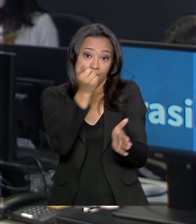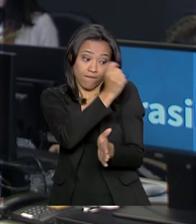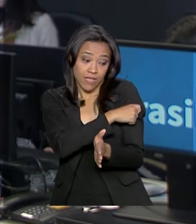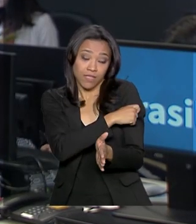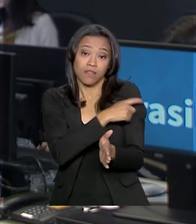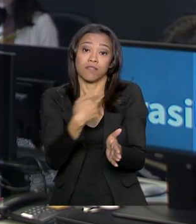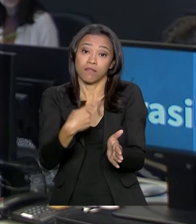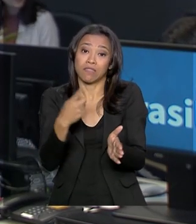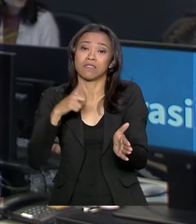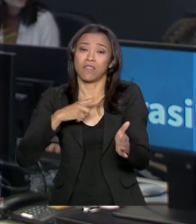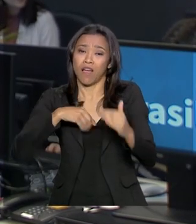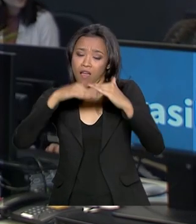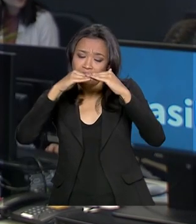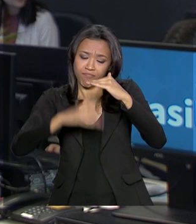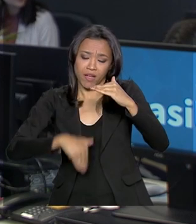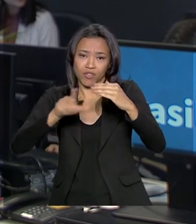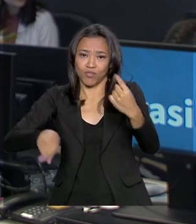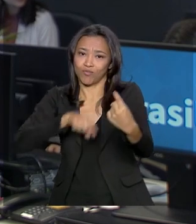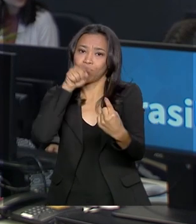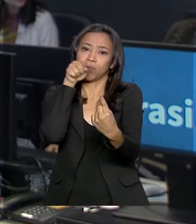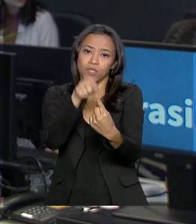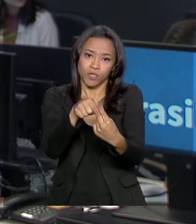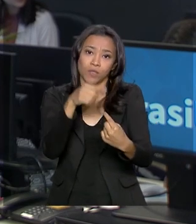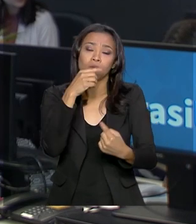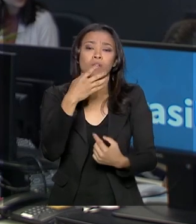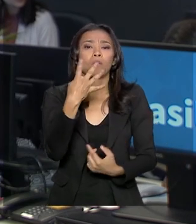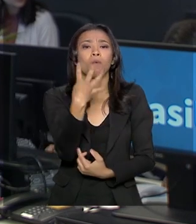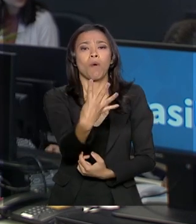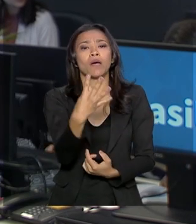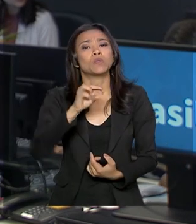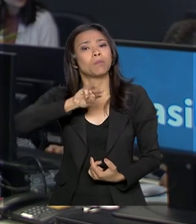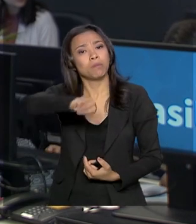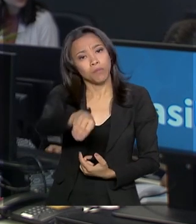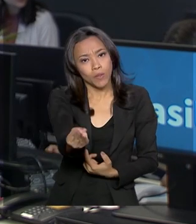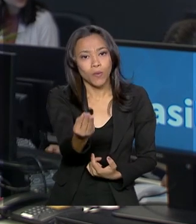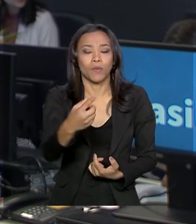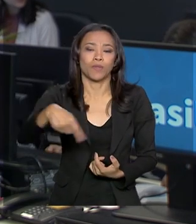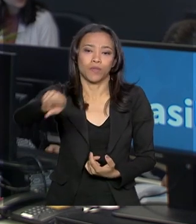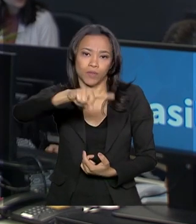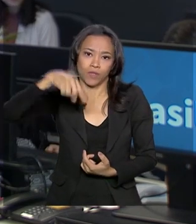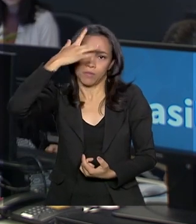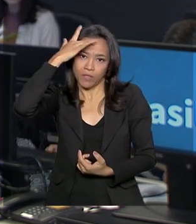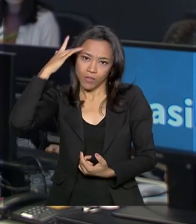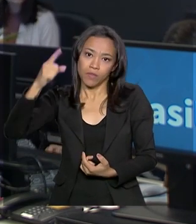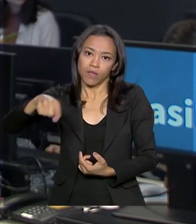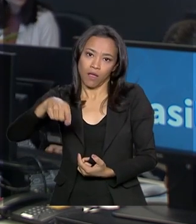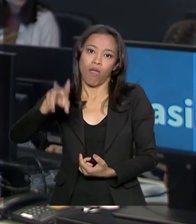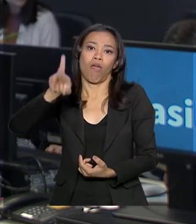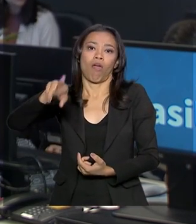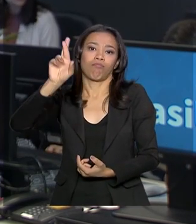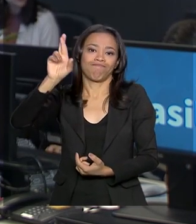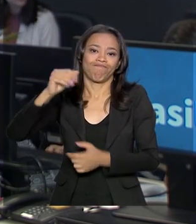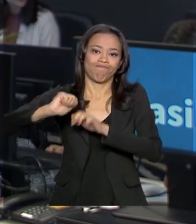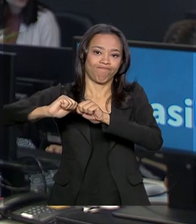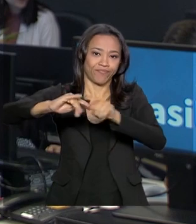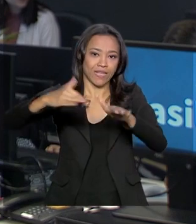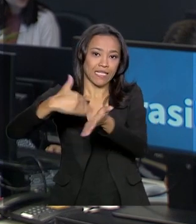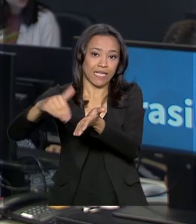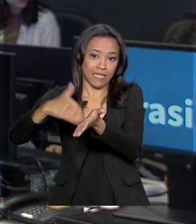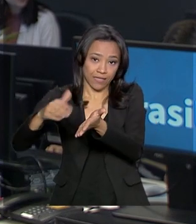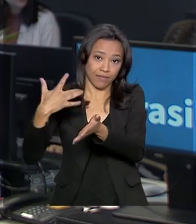ainda está abaixo da meta de quase 4 milhões de pessoas estabelecida pela Secretaria Estadual de Saúde. A campanha